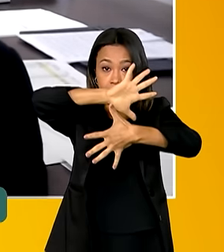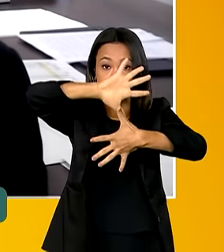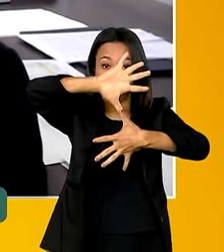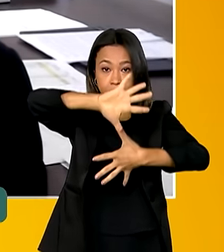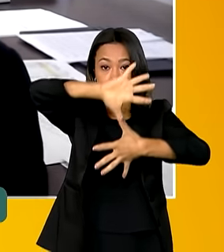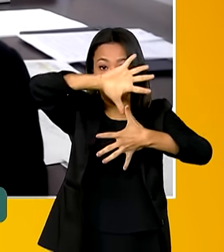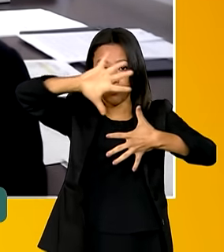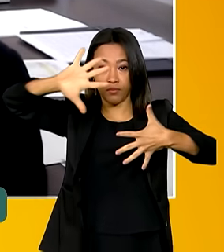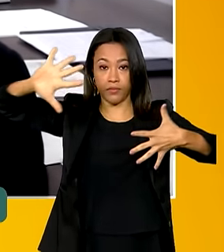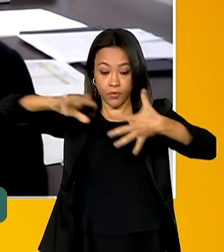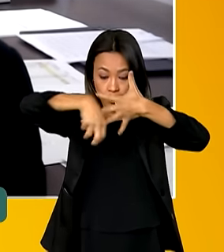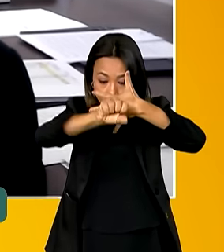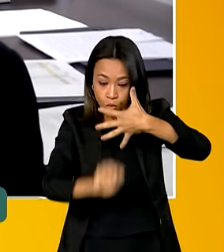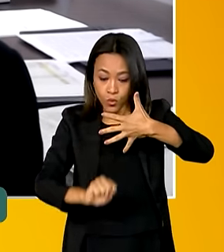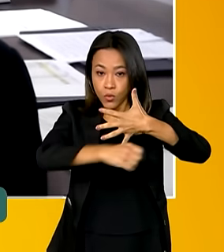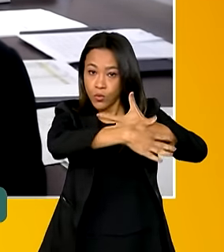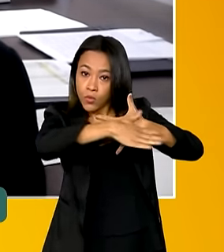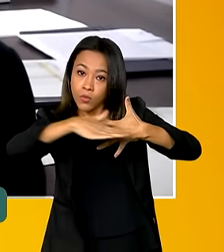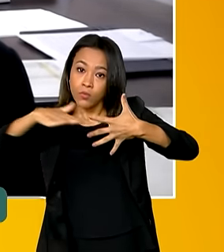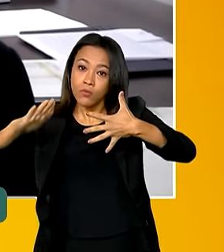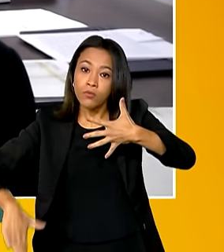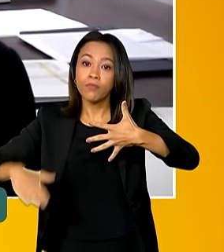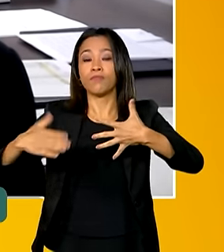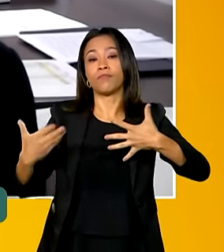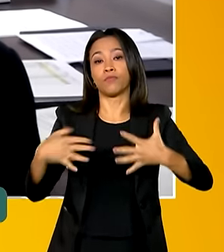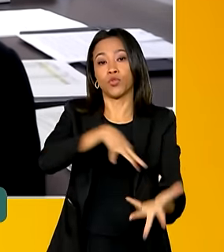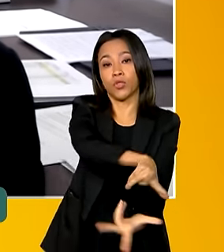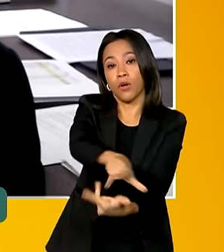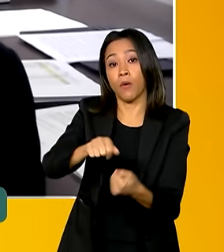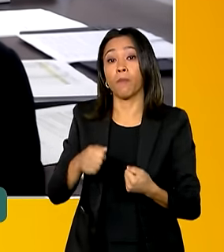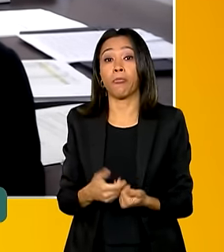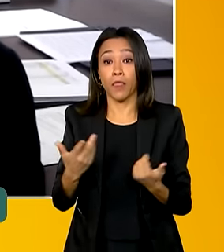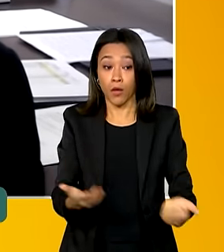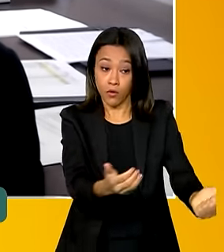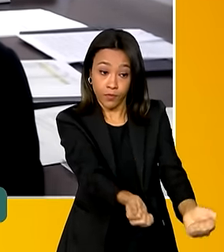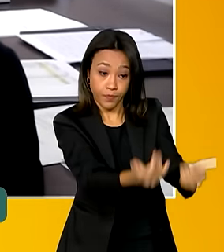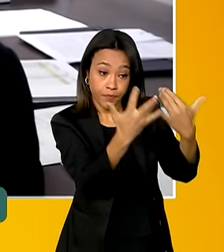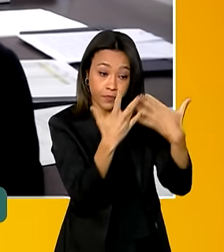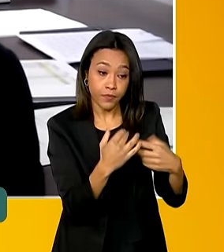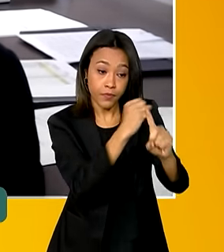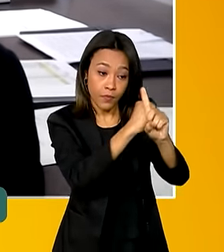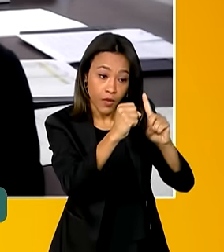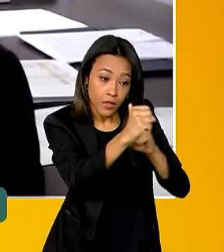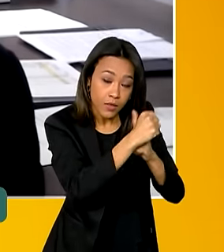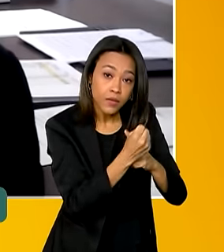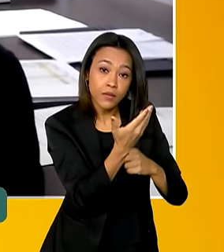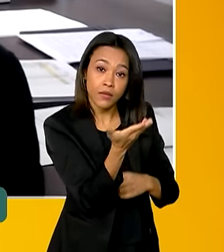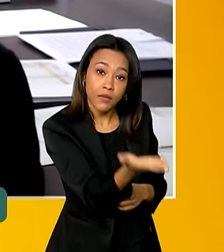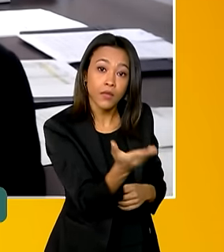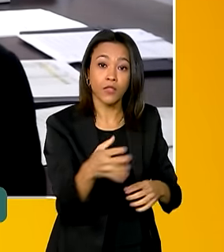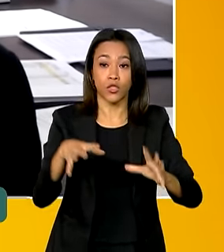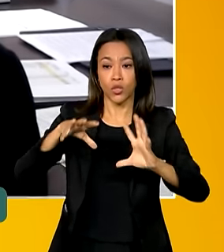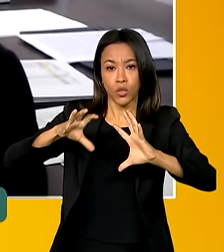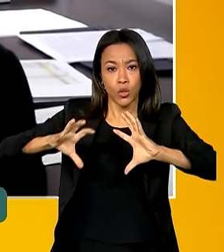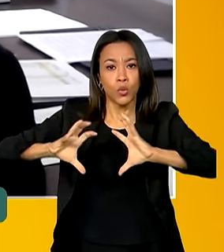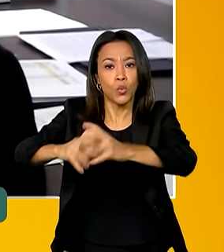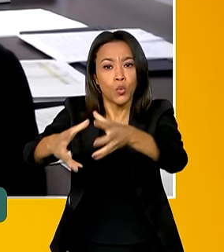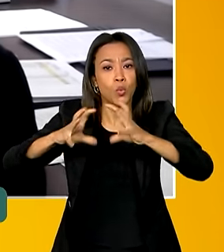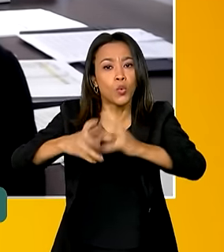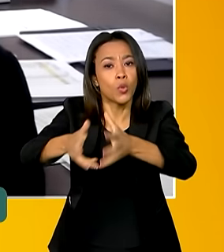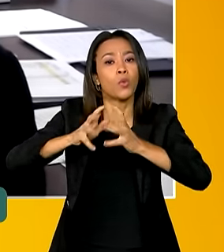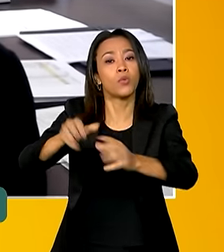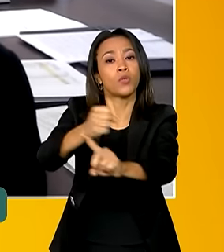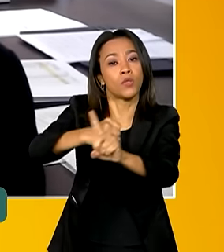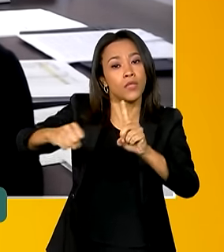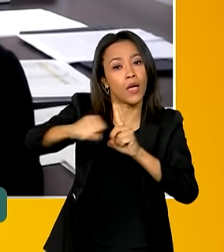participativo reúne organizações da sociedade civil, movimentos sociais organizados do Brasil e do